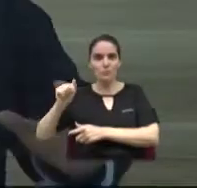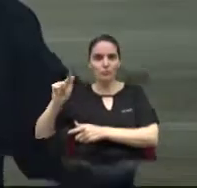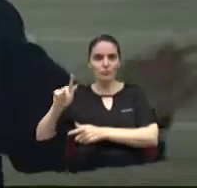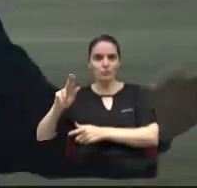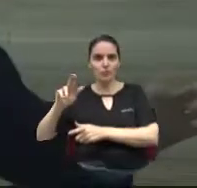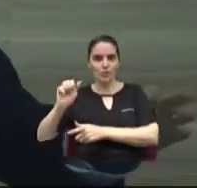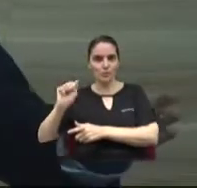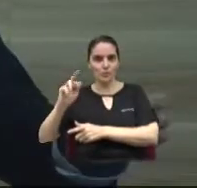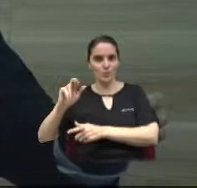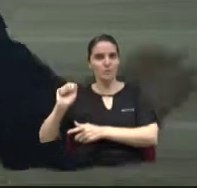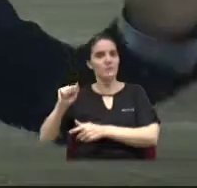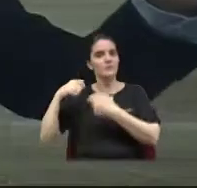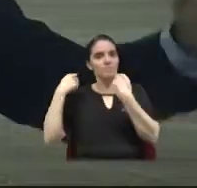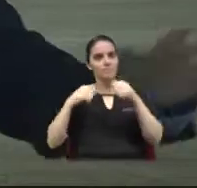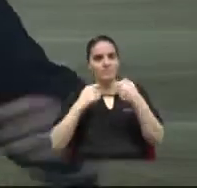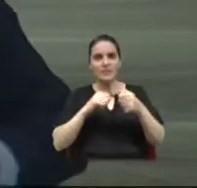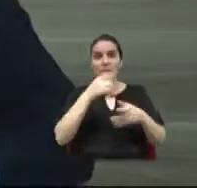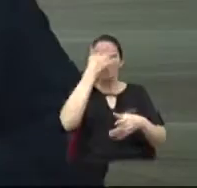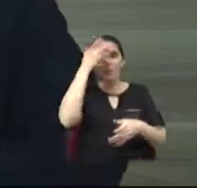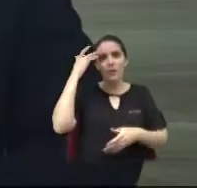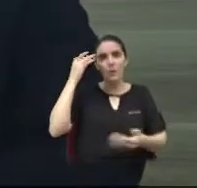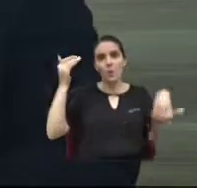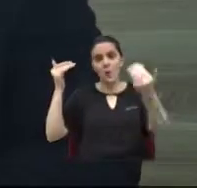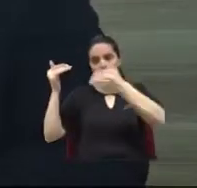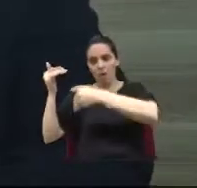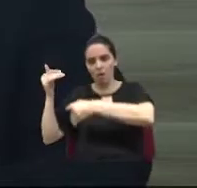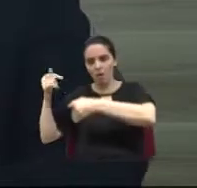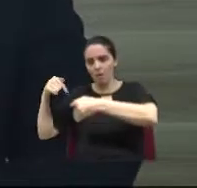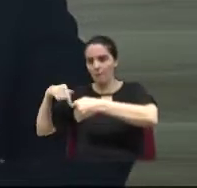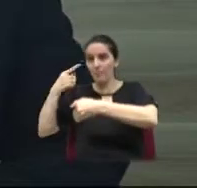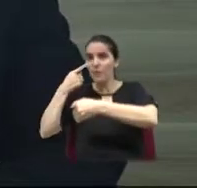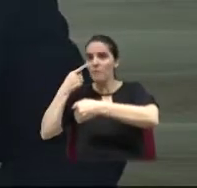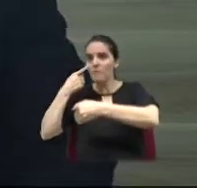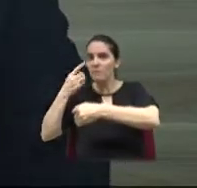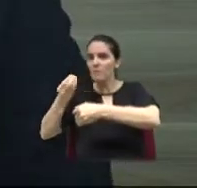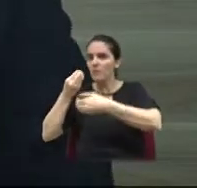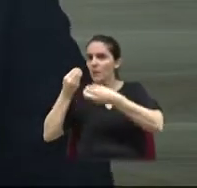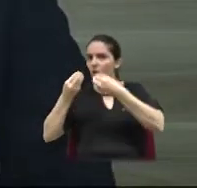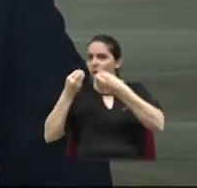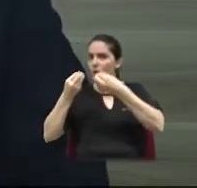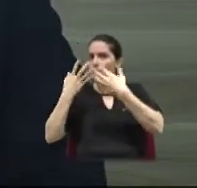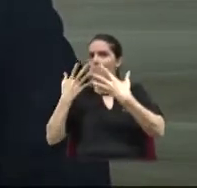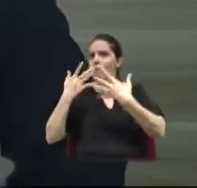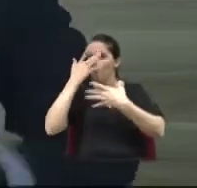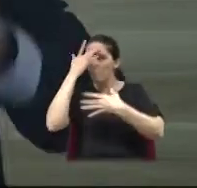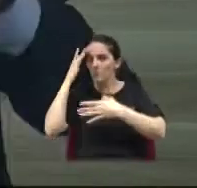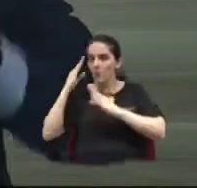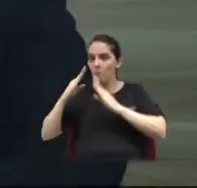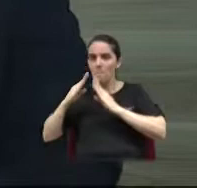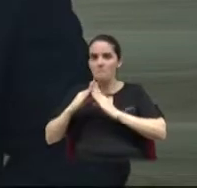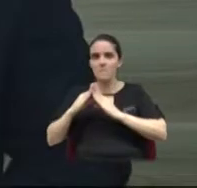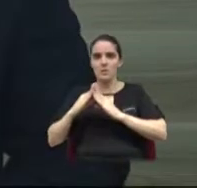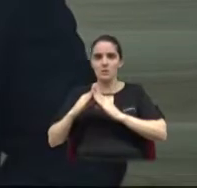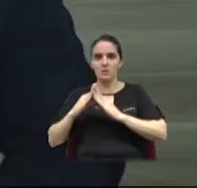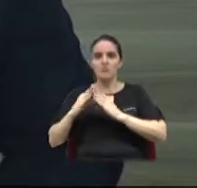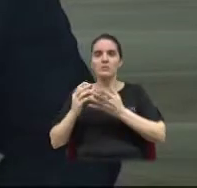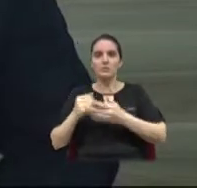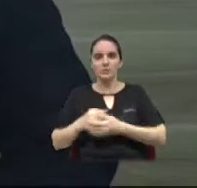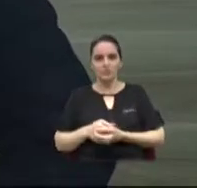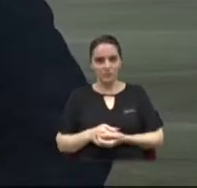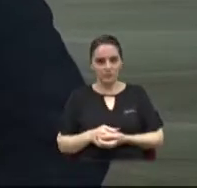perder um tempo, ir lá e ver a situação do morador que realmente fica refém